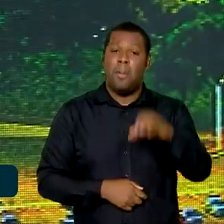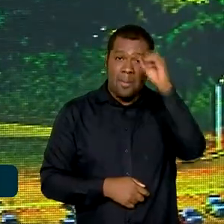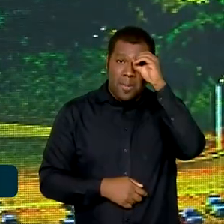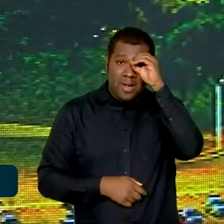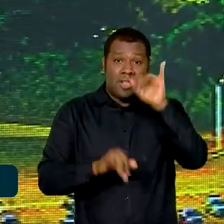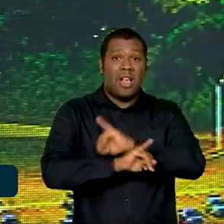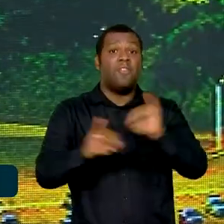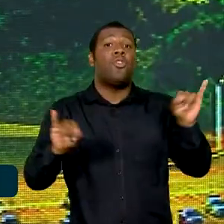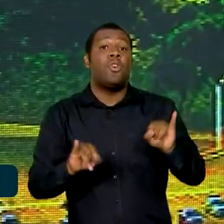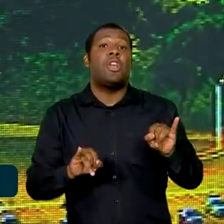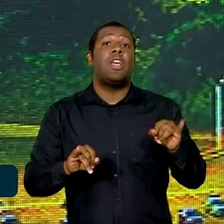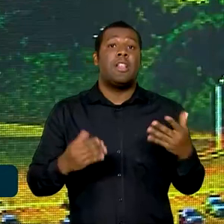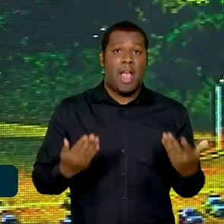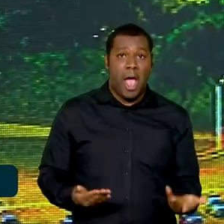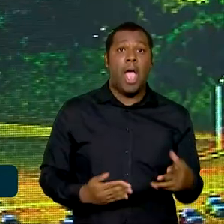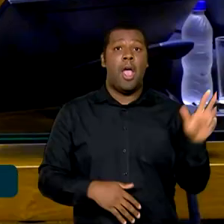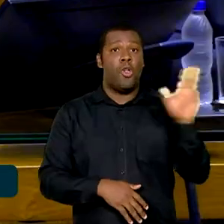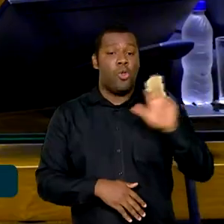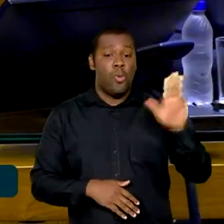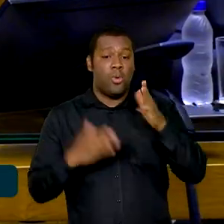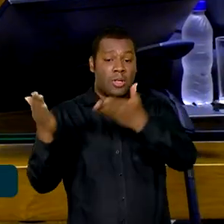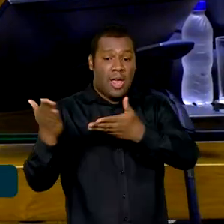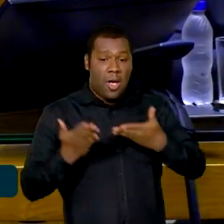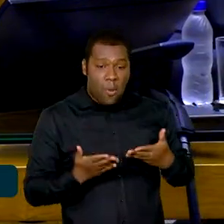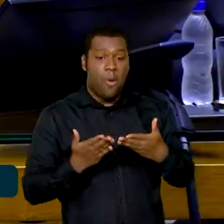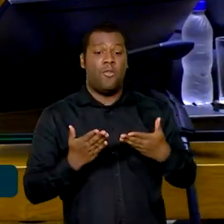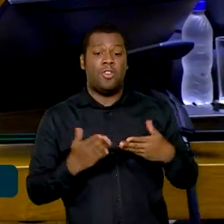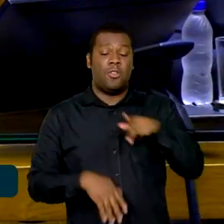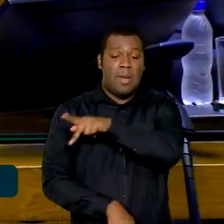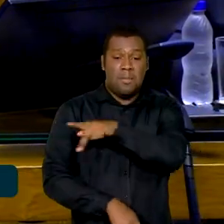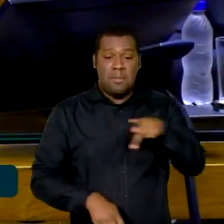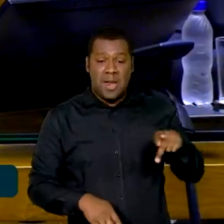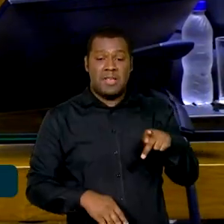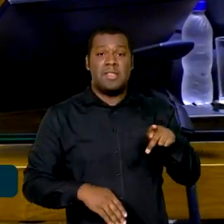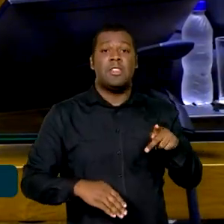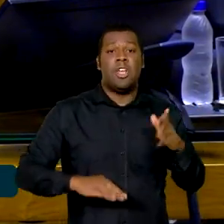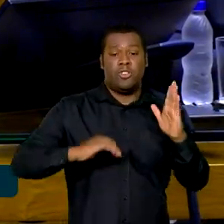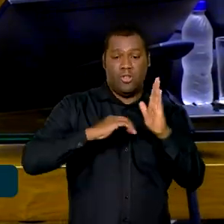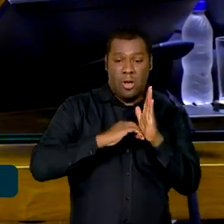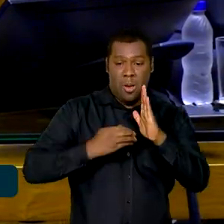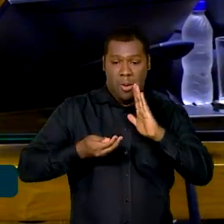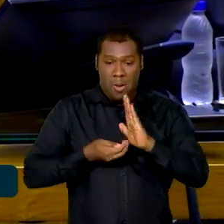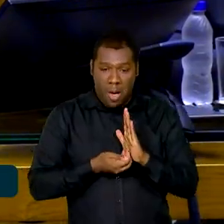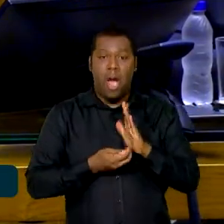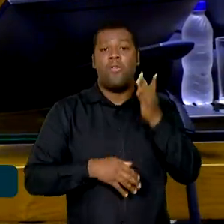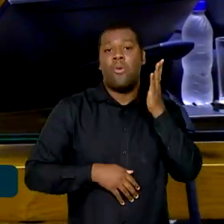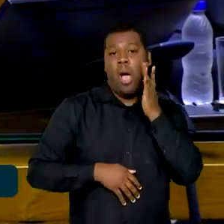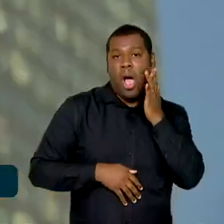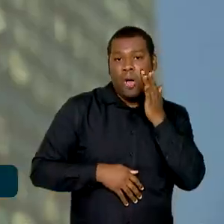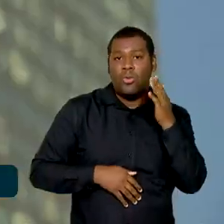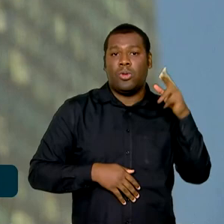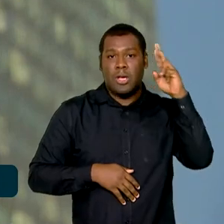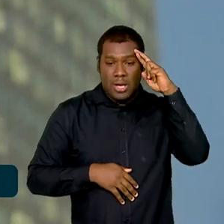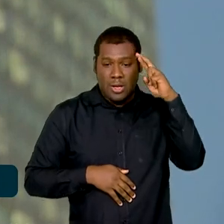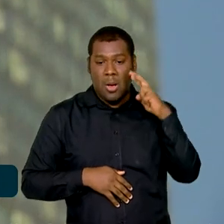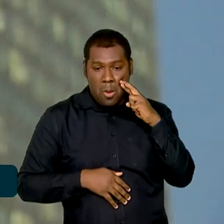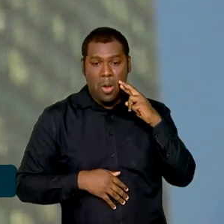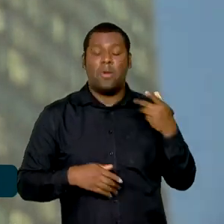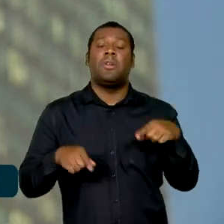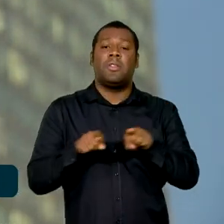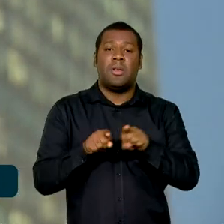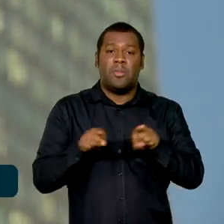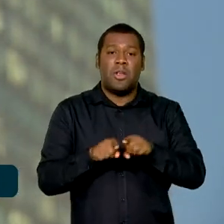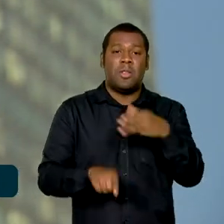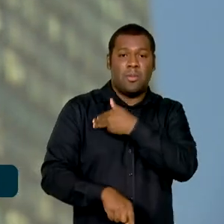presidentes do Senado, Rodrigo Pacheco, e da Câmara, Arthur Lira, para reuniões ainda nesta semana. O ministro também